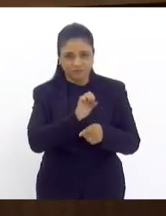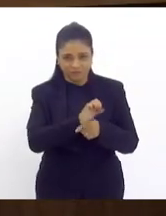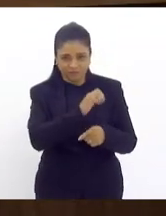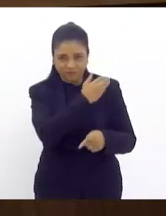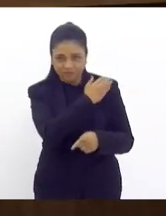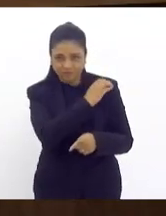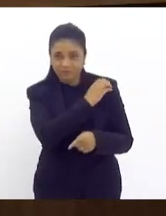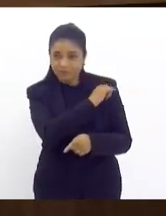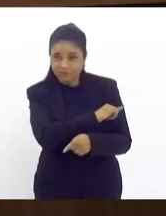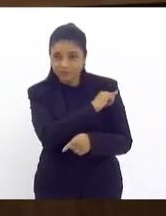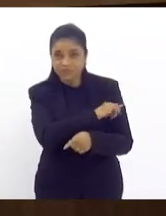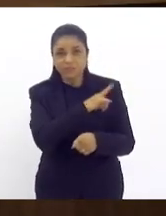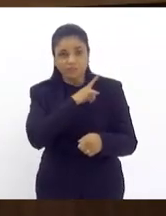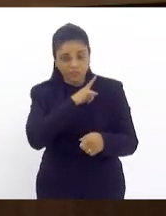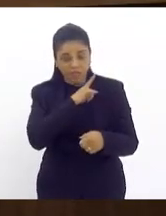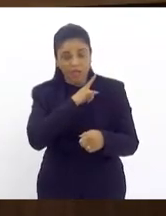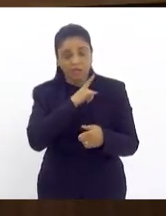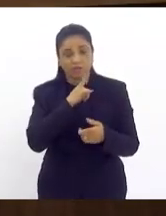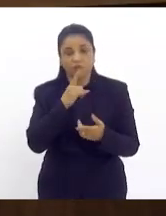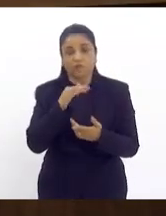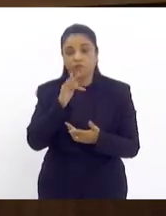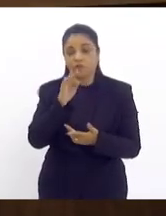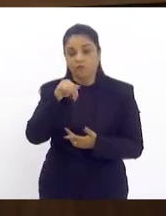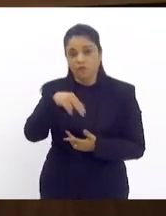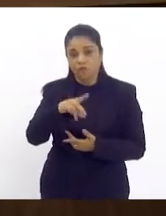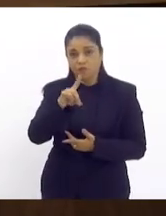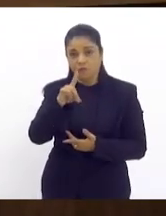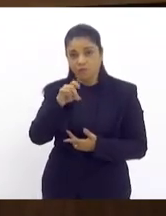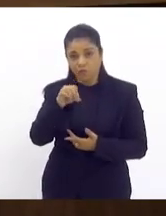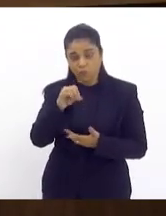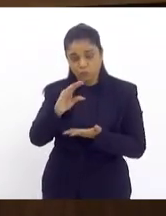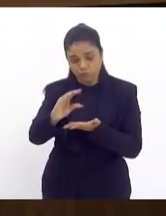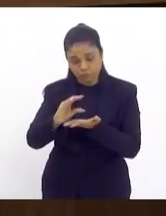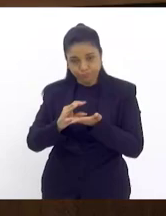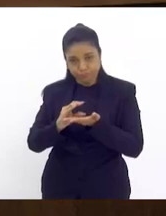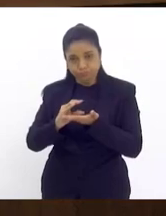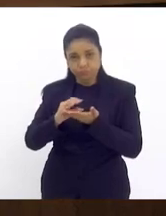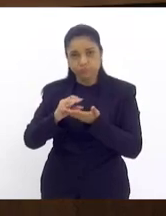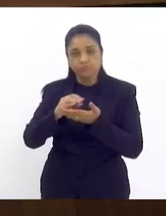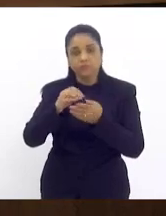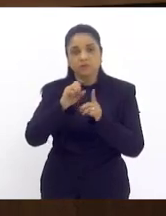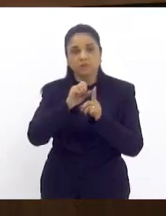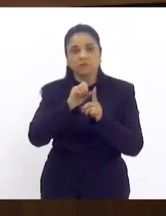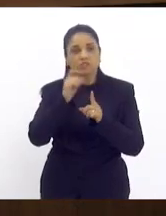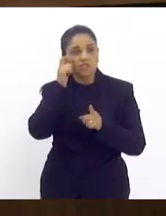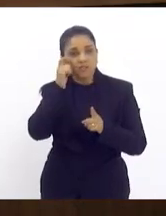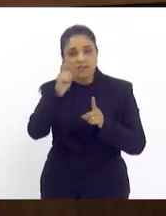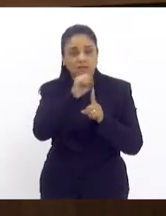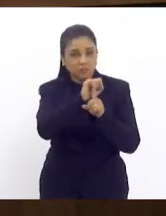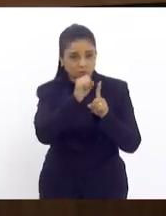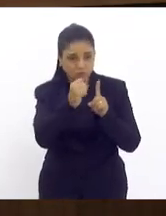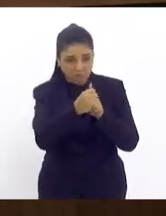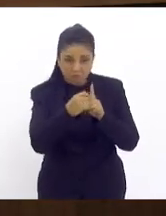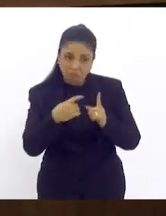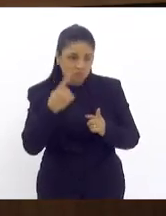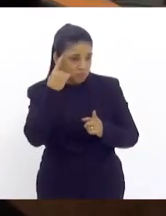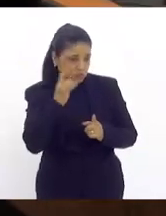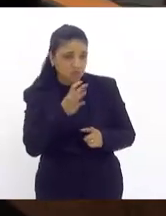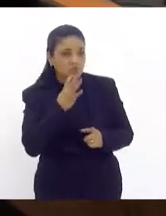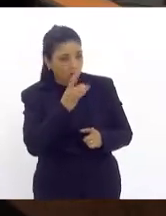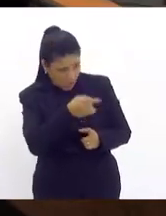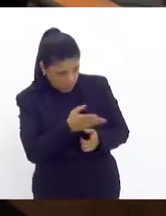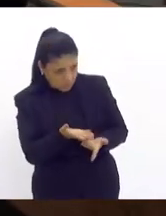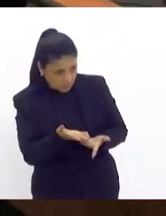mas existe um fundo fundo estadual de habitação de interesse social que não sei se a senhora conhece mas